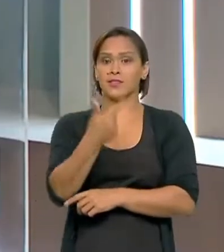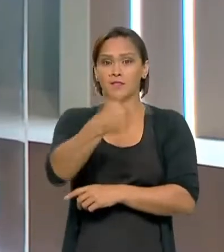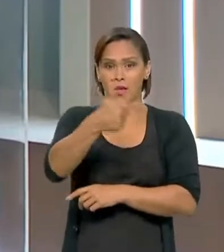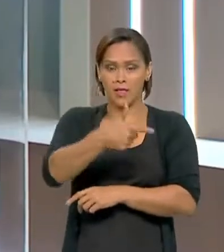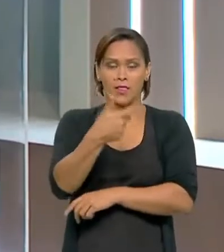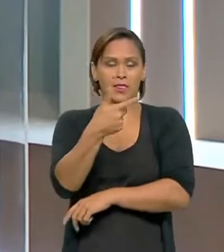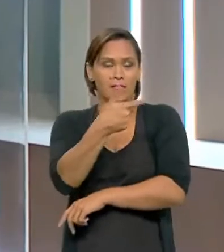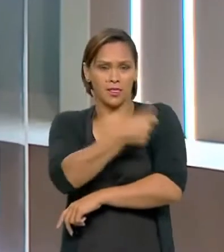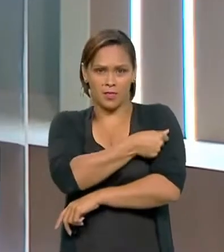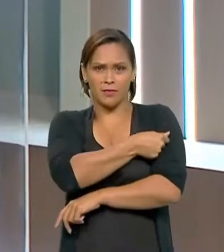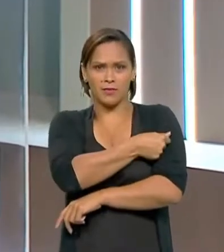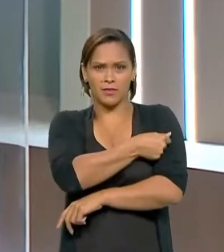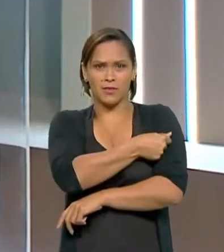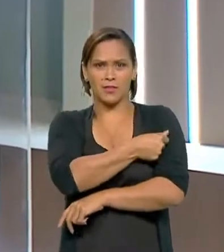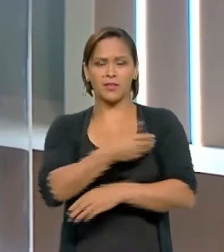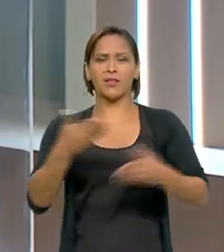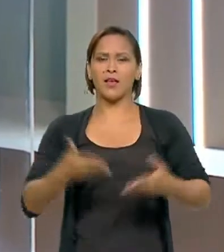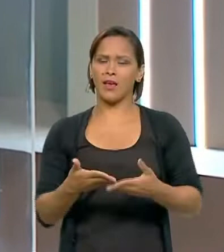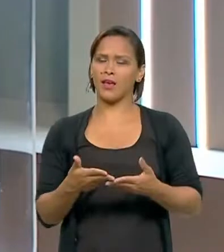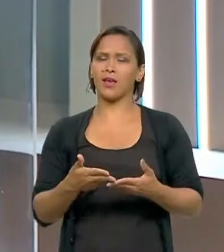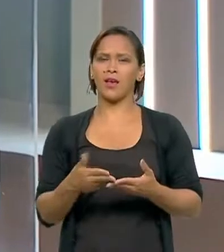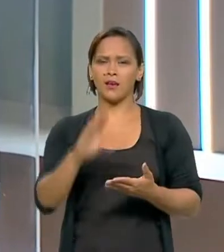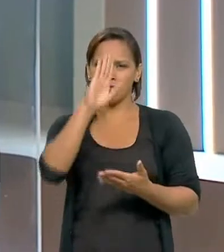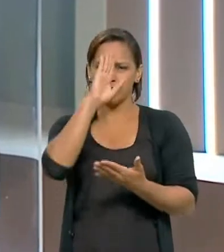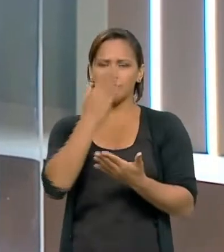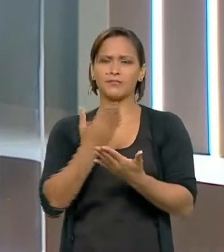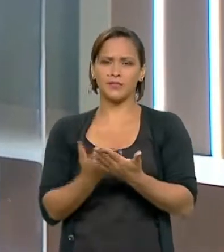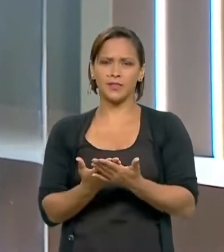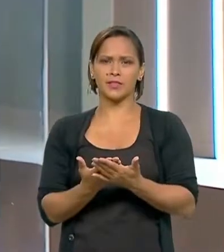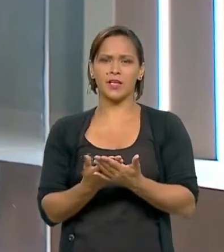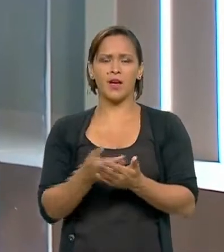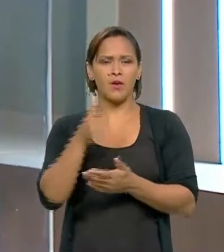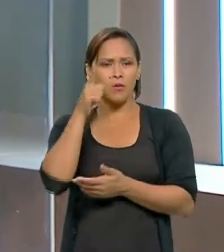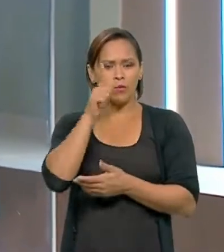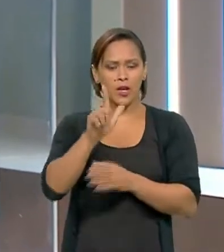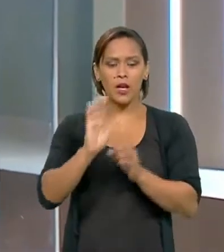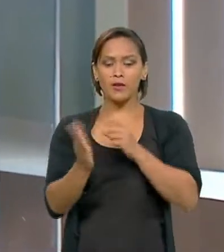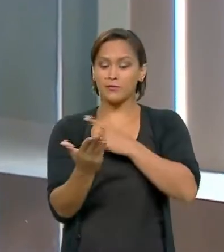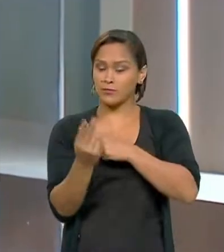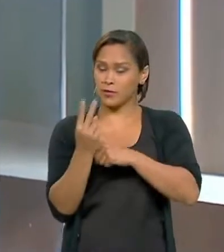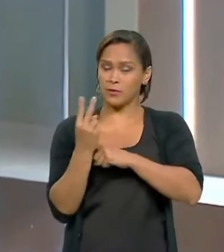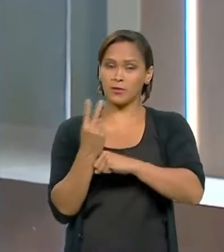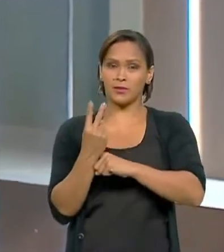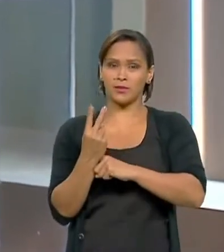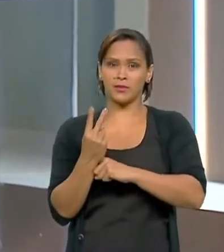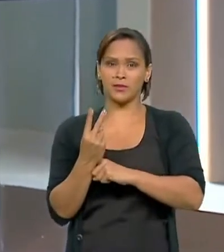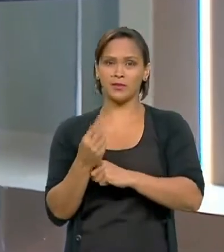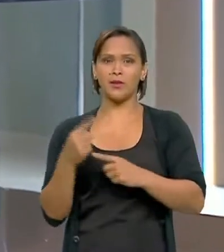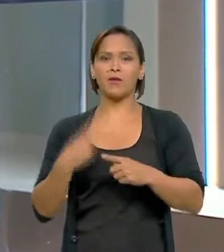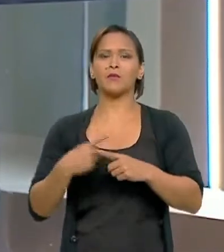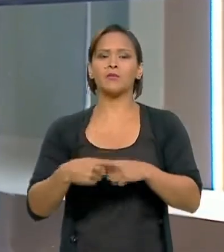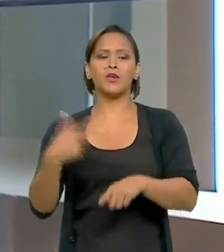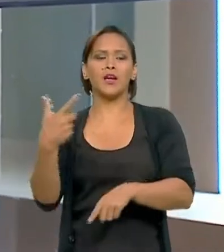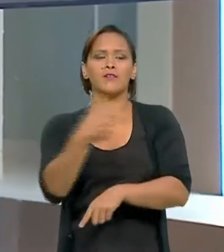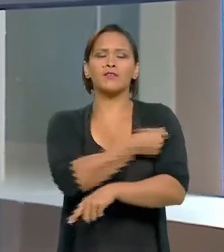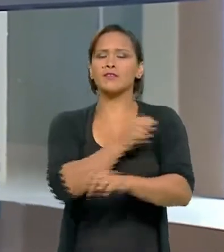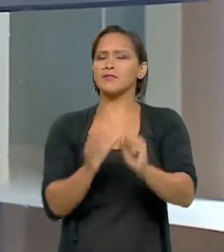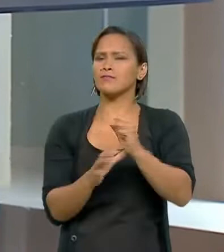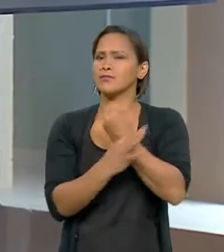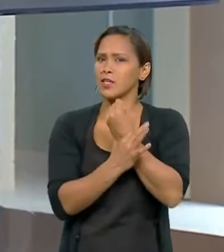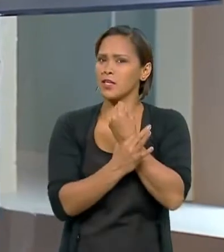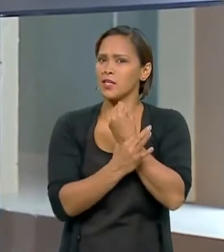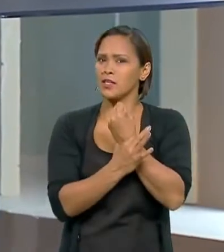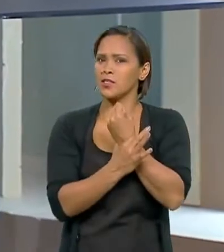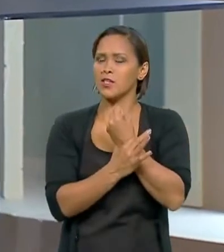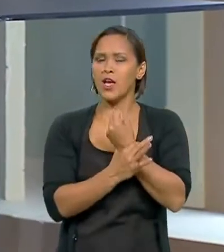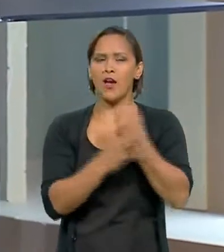e torcendo para que consiga ficar protegido, né? Porque a vacina não é uma garantia. Isso é